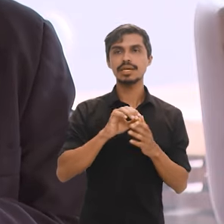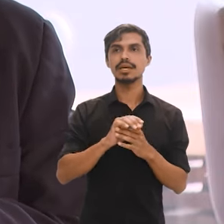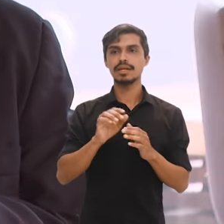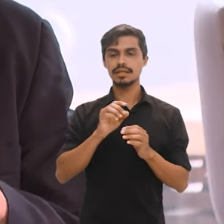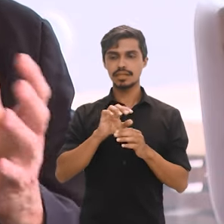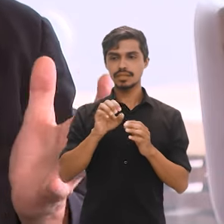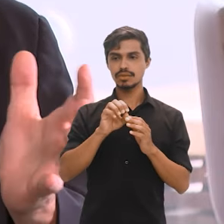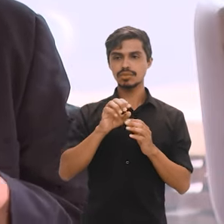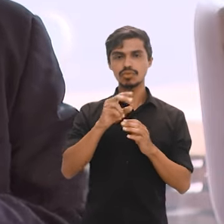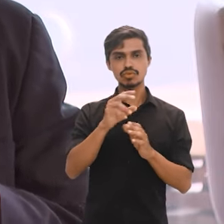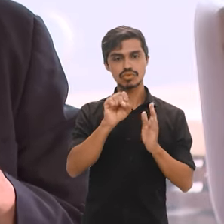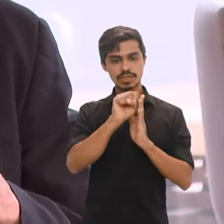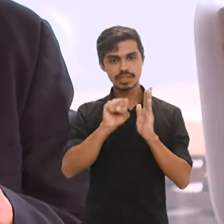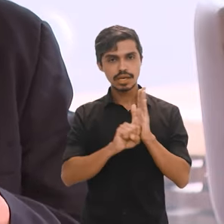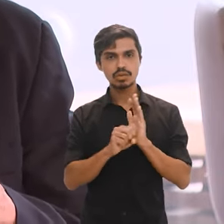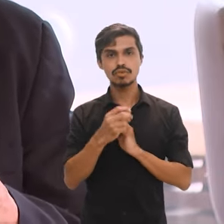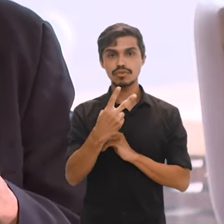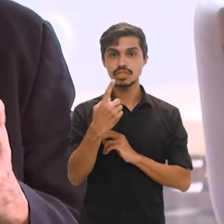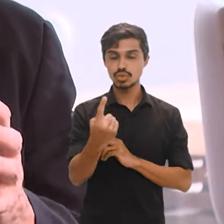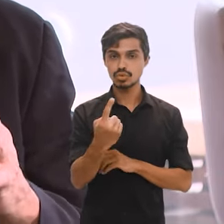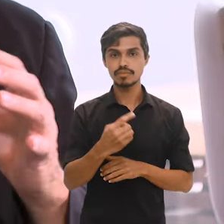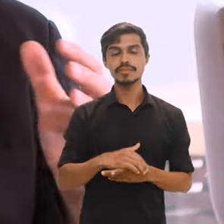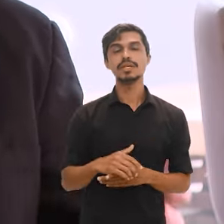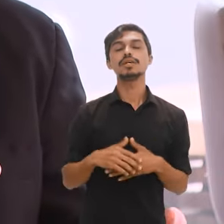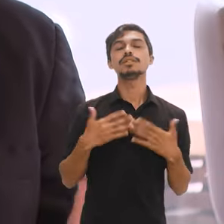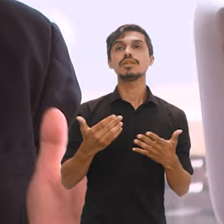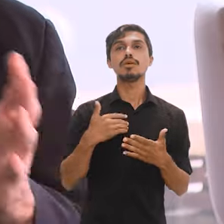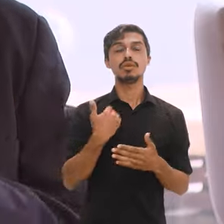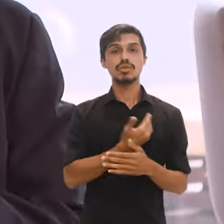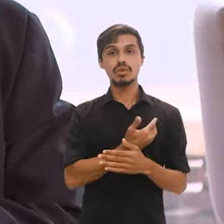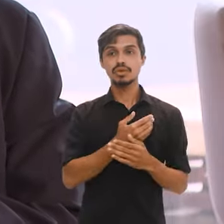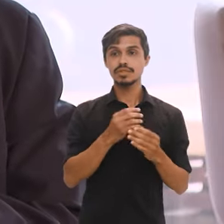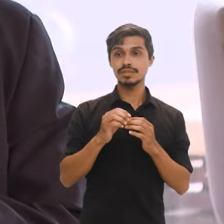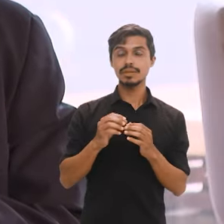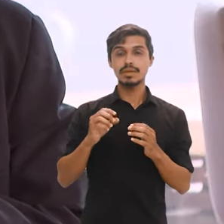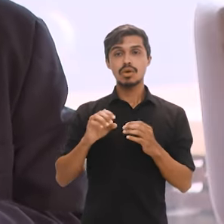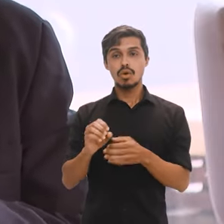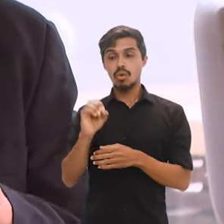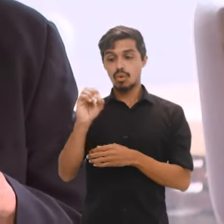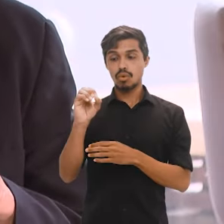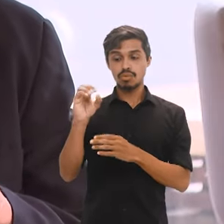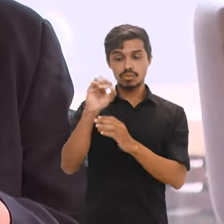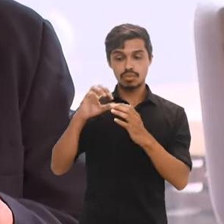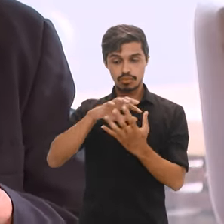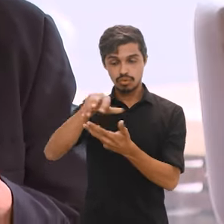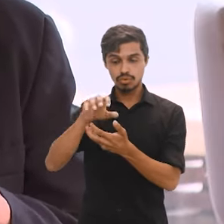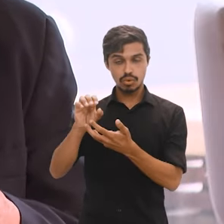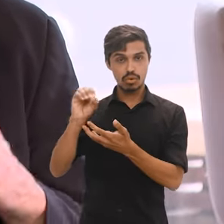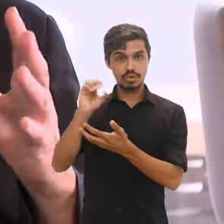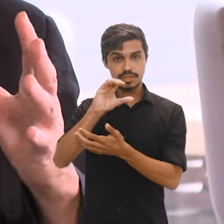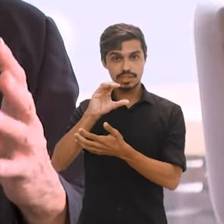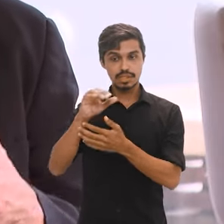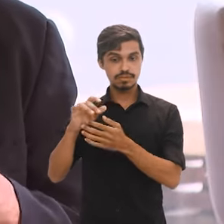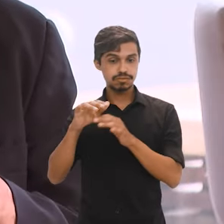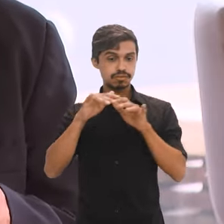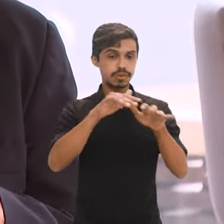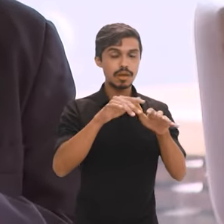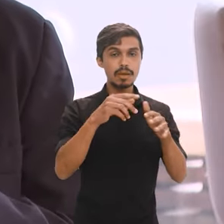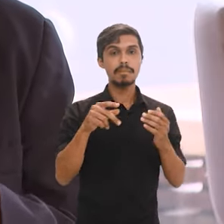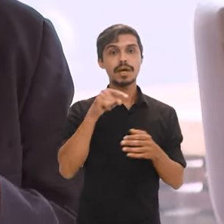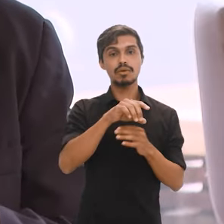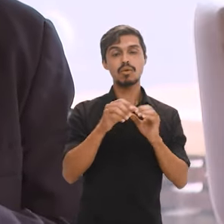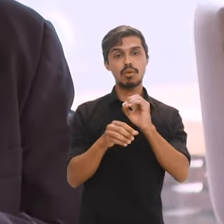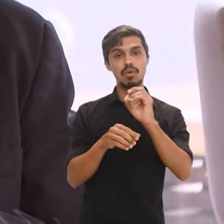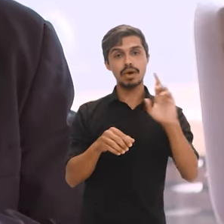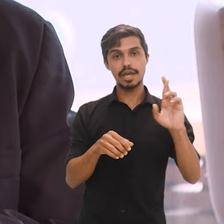do século XXI, que é um deslocamento do centro dinâmico do mundo, que é do Ocidente para o Oriente. A China, a Ásia, emergem